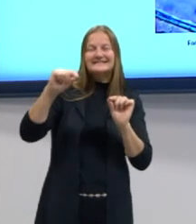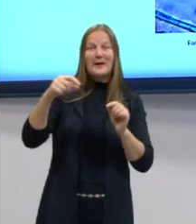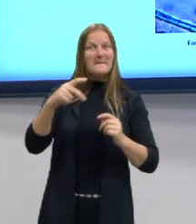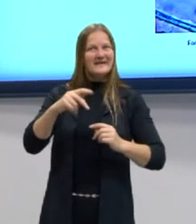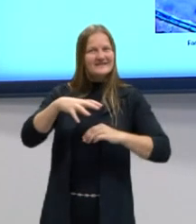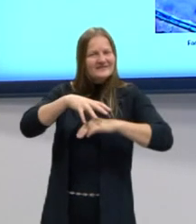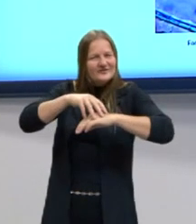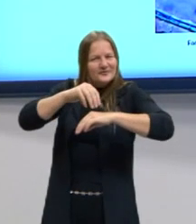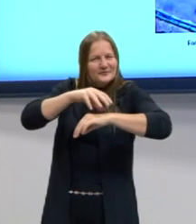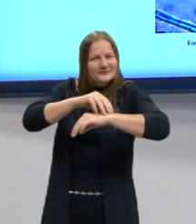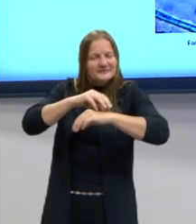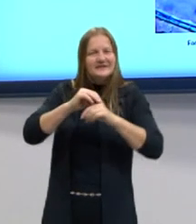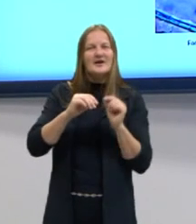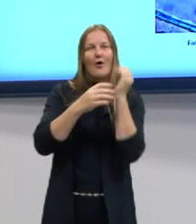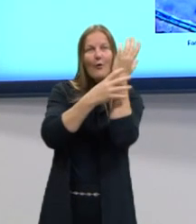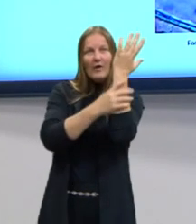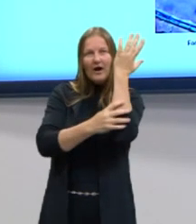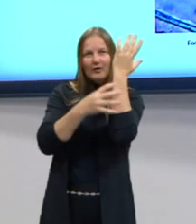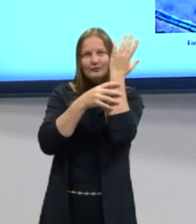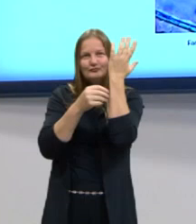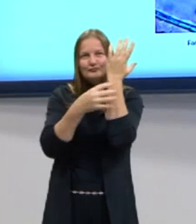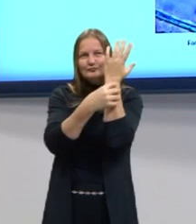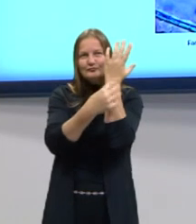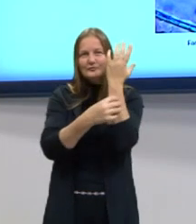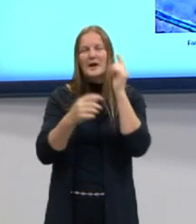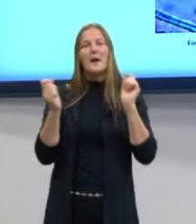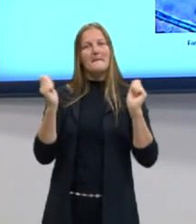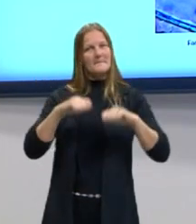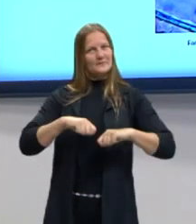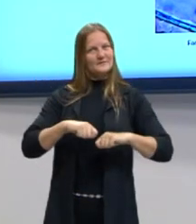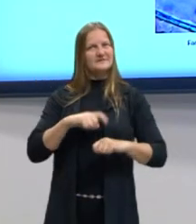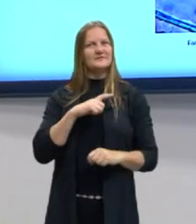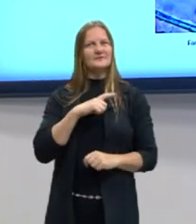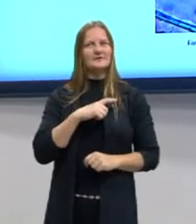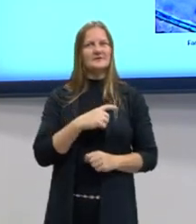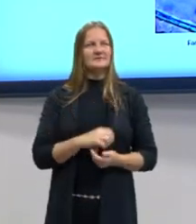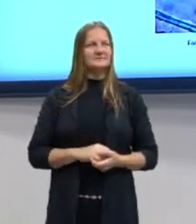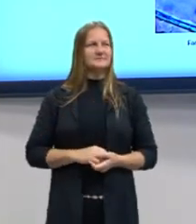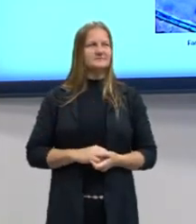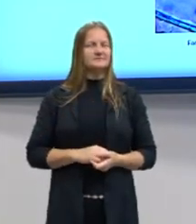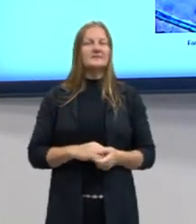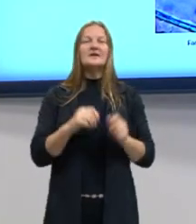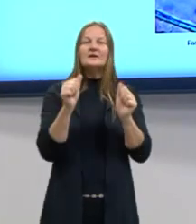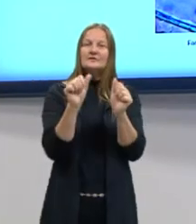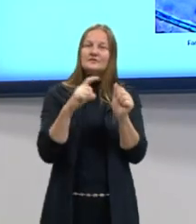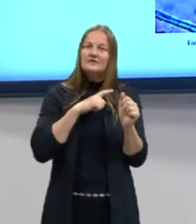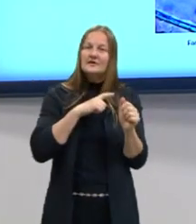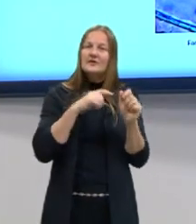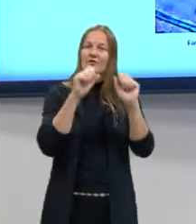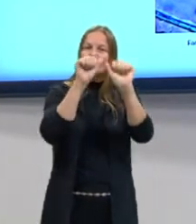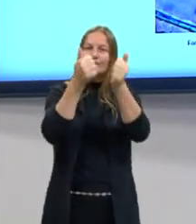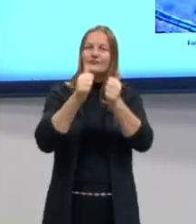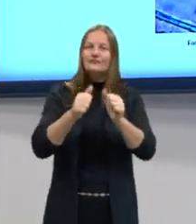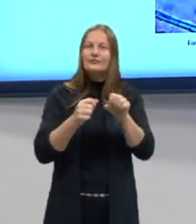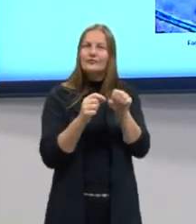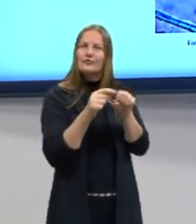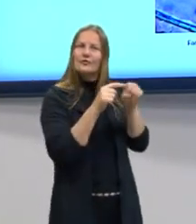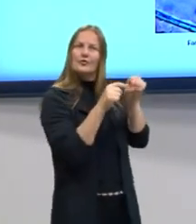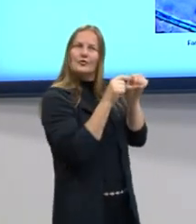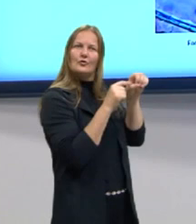Também é formada de tricomas. Aqui nós temos a figura de um estômato.